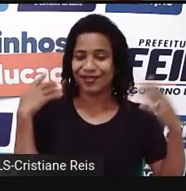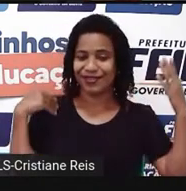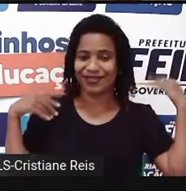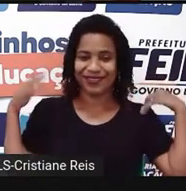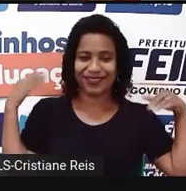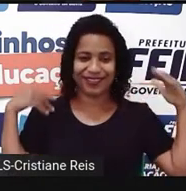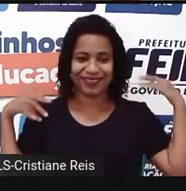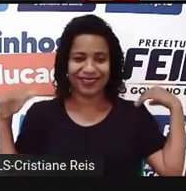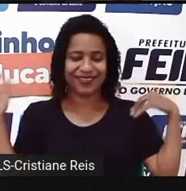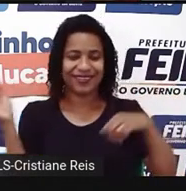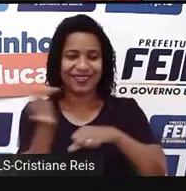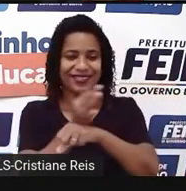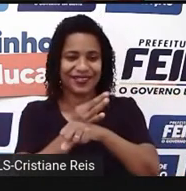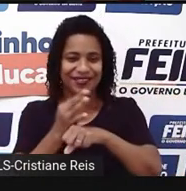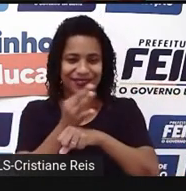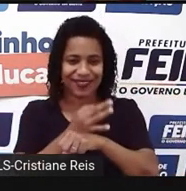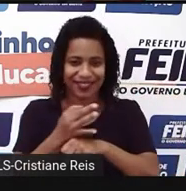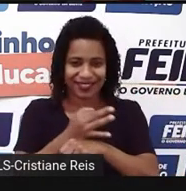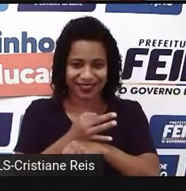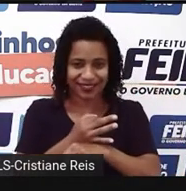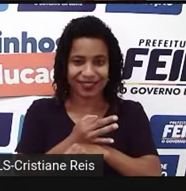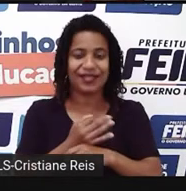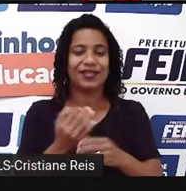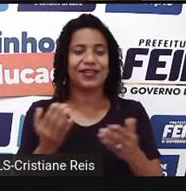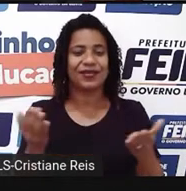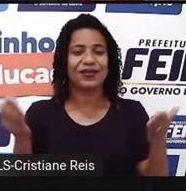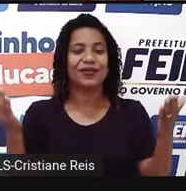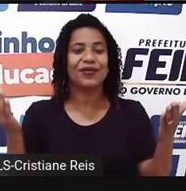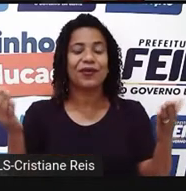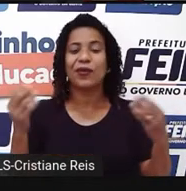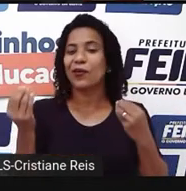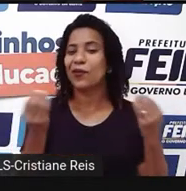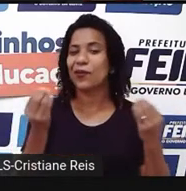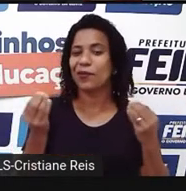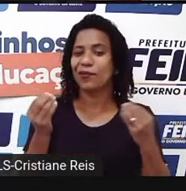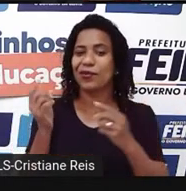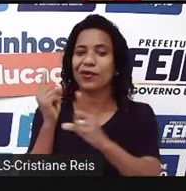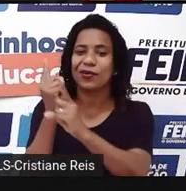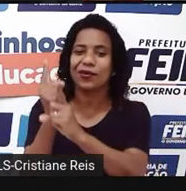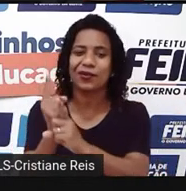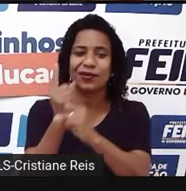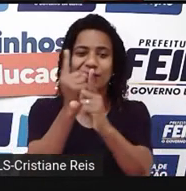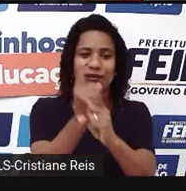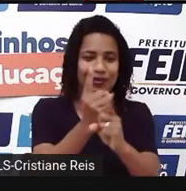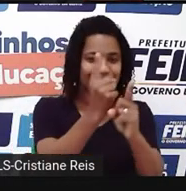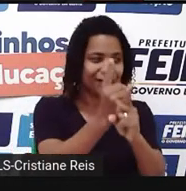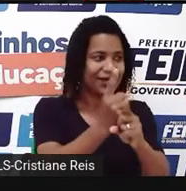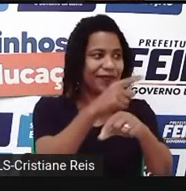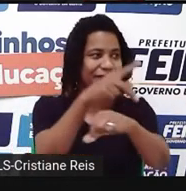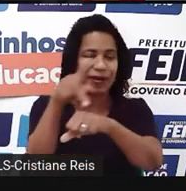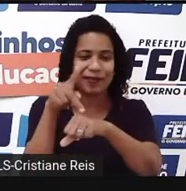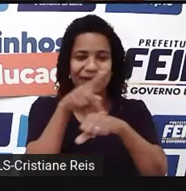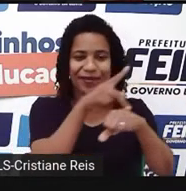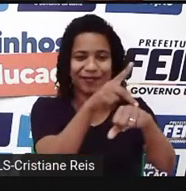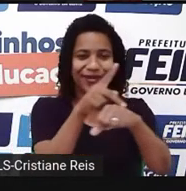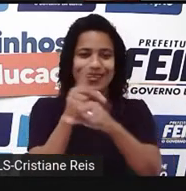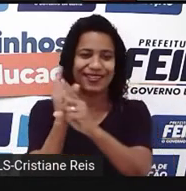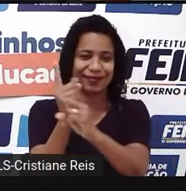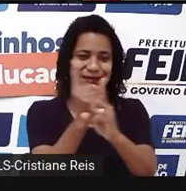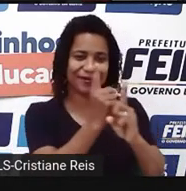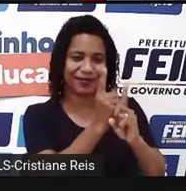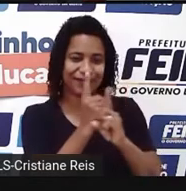or meet people from different countries. Ou sobre como encontrar pessoas de diferentes países para ampliar